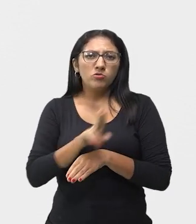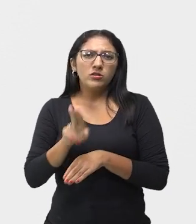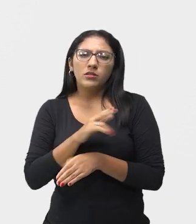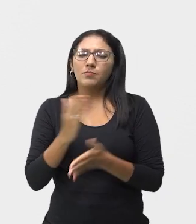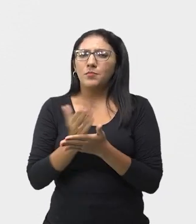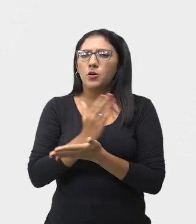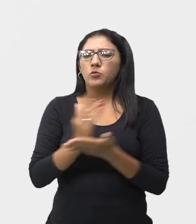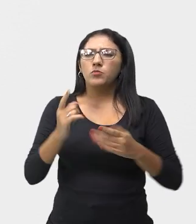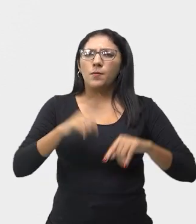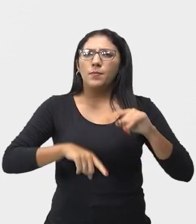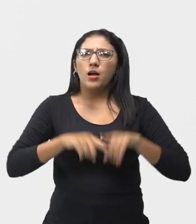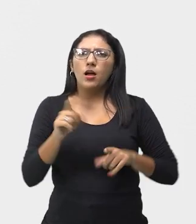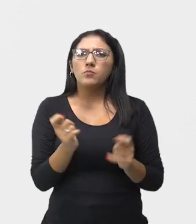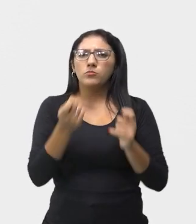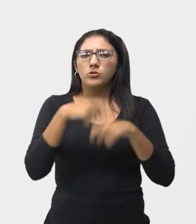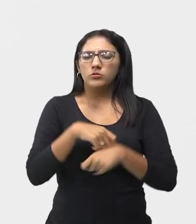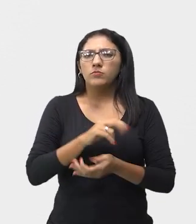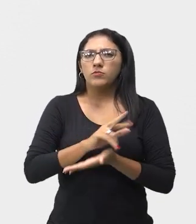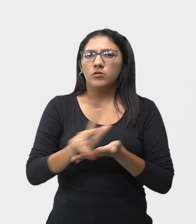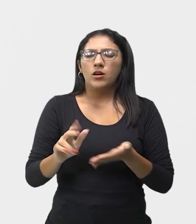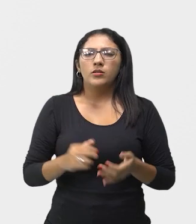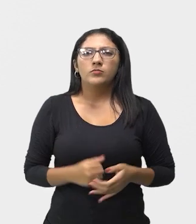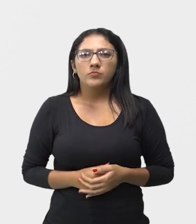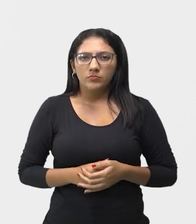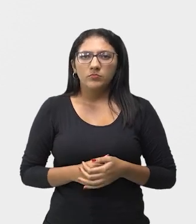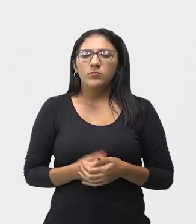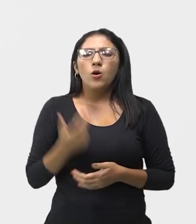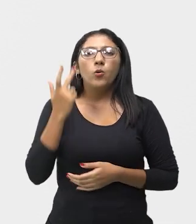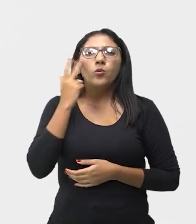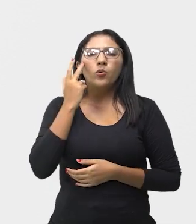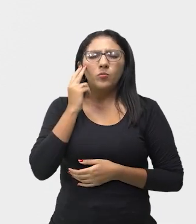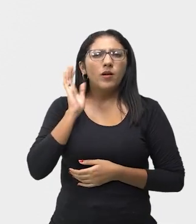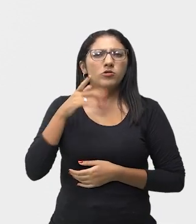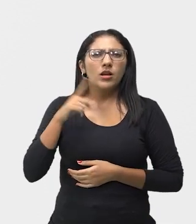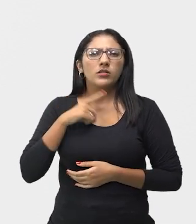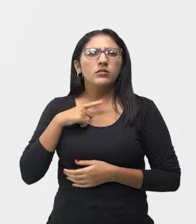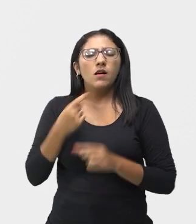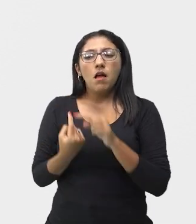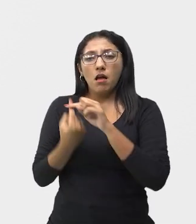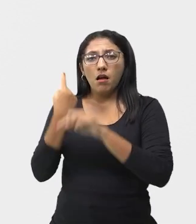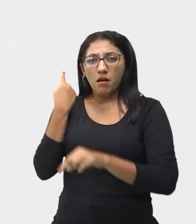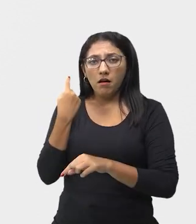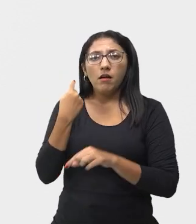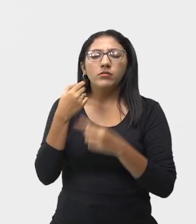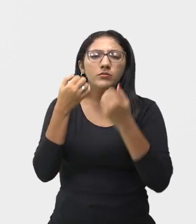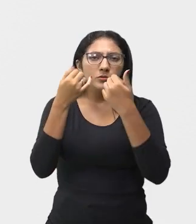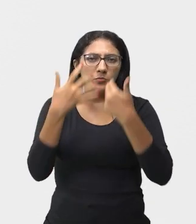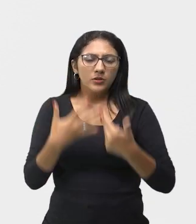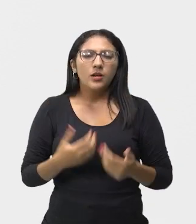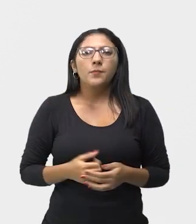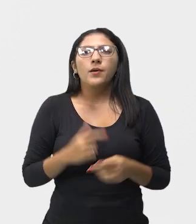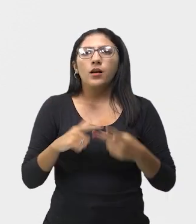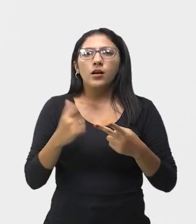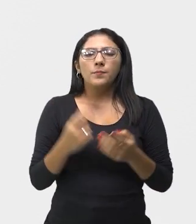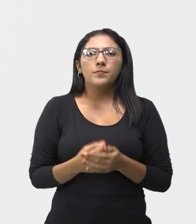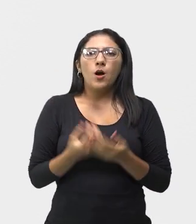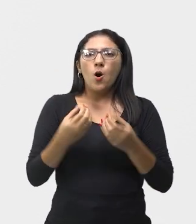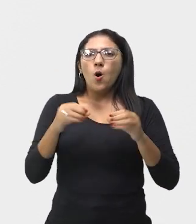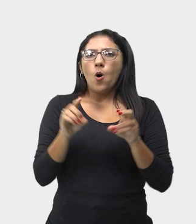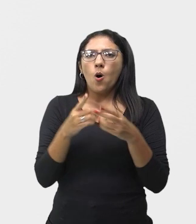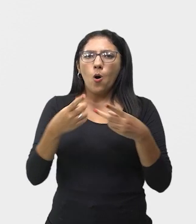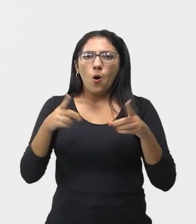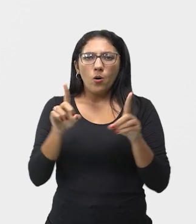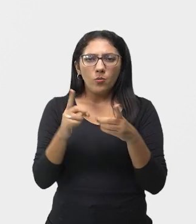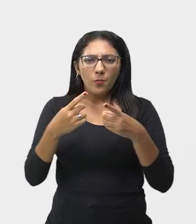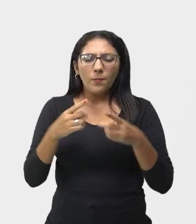recursos expressivos. Teatro convencional, que já foi falado na última aula para vocês, a ópera, o